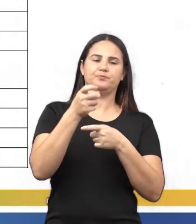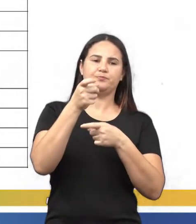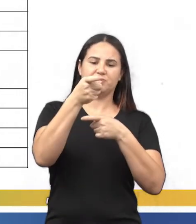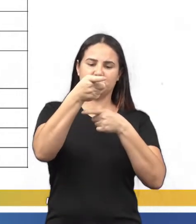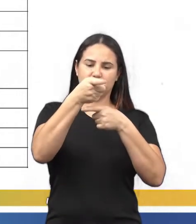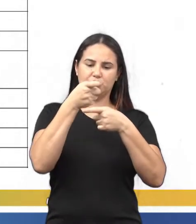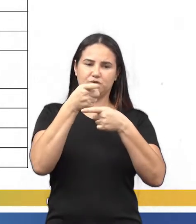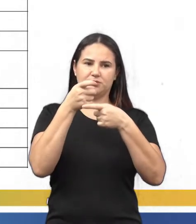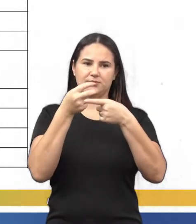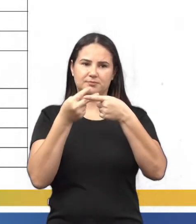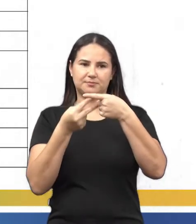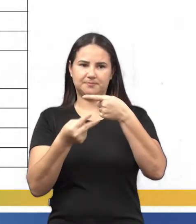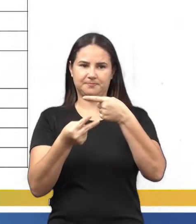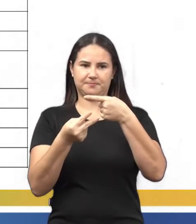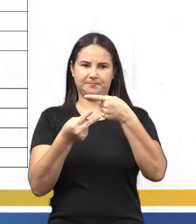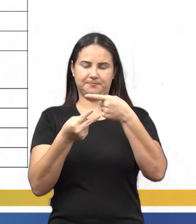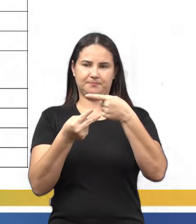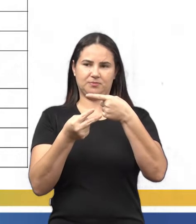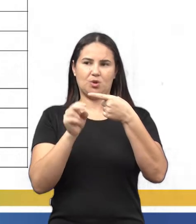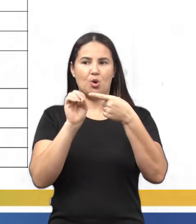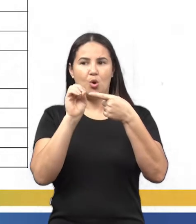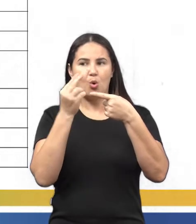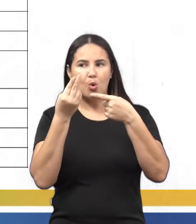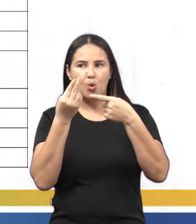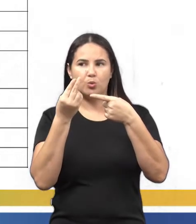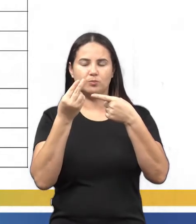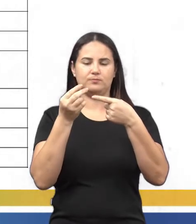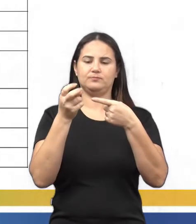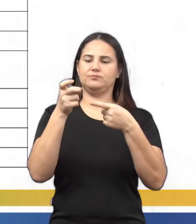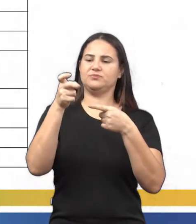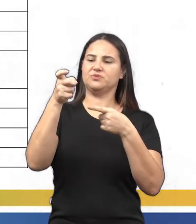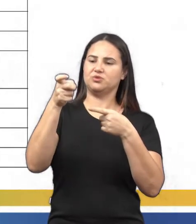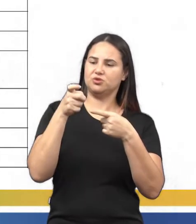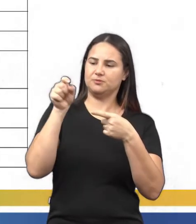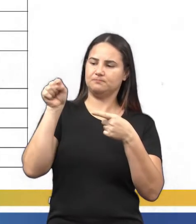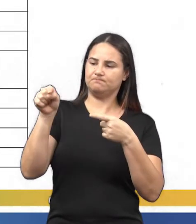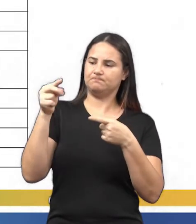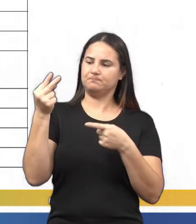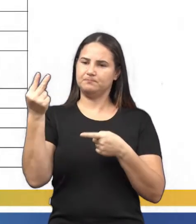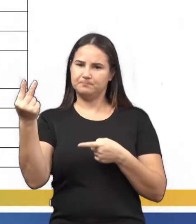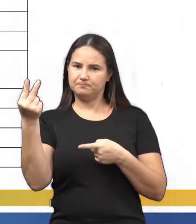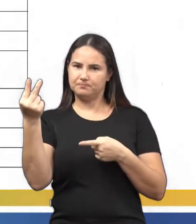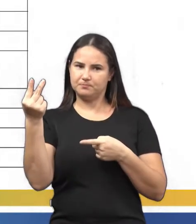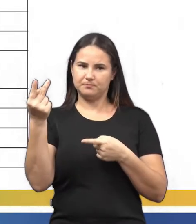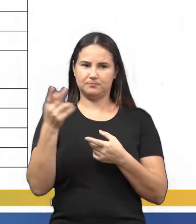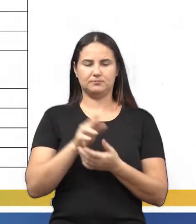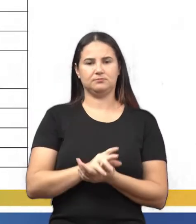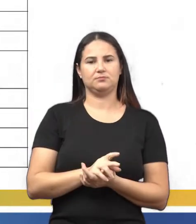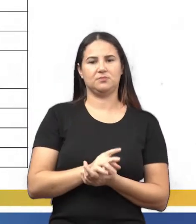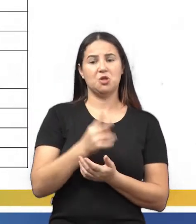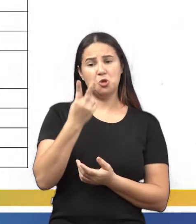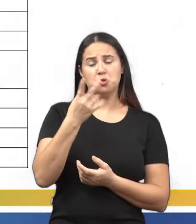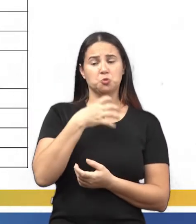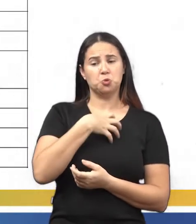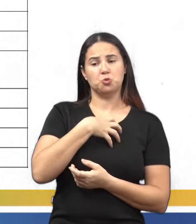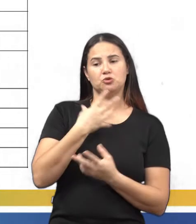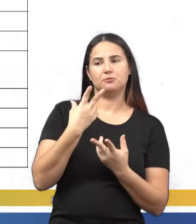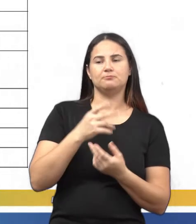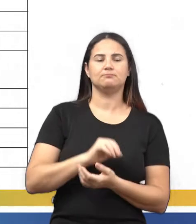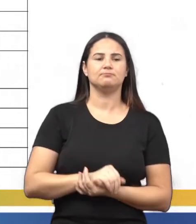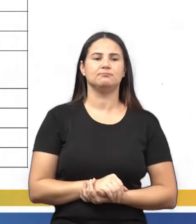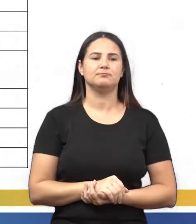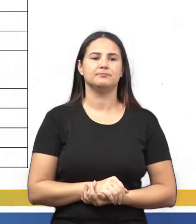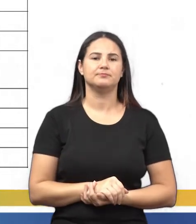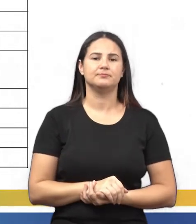Ou você também pode significar outro jeito, que é x ponto dois. Tem dois modos de colocar, tá? Um